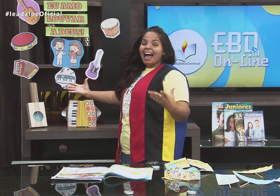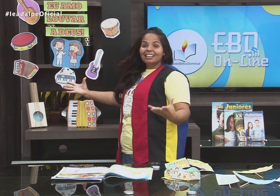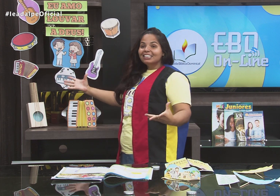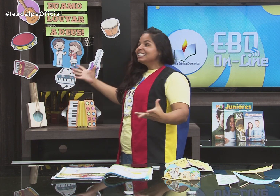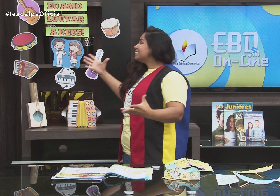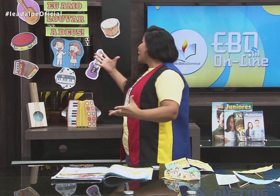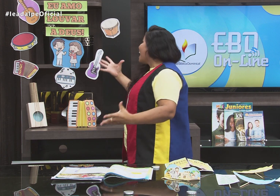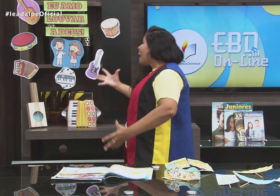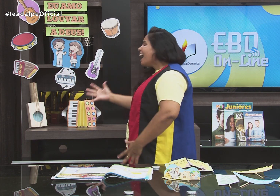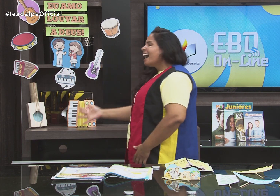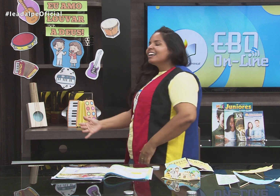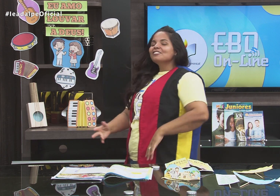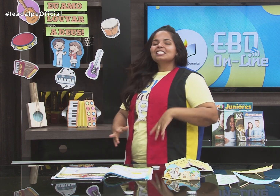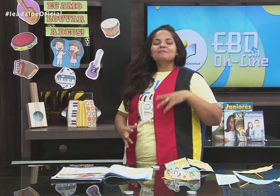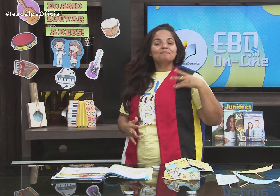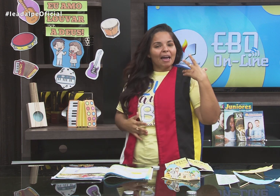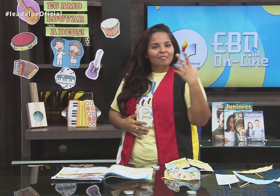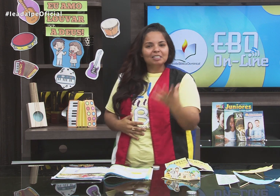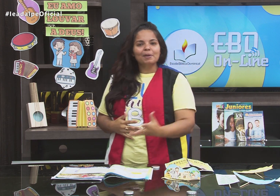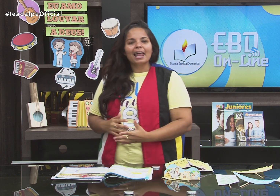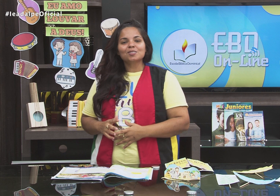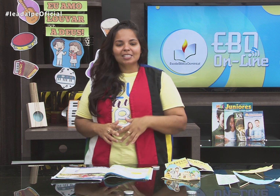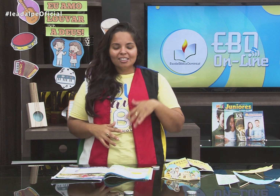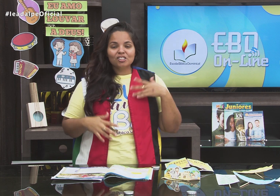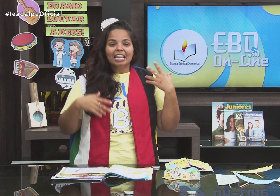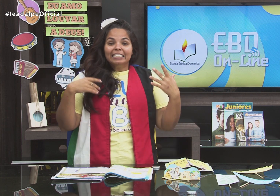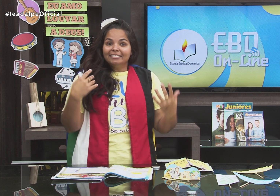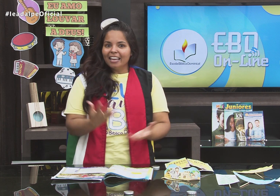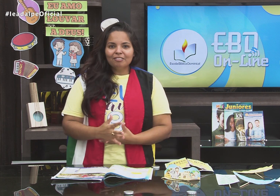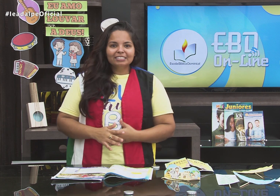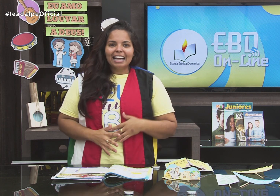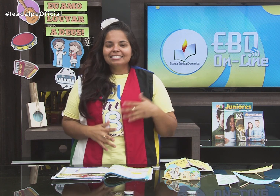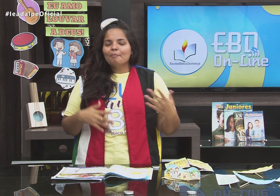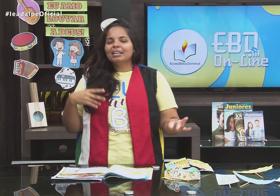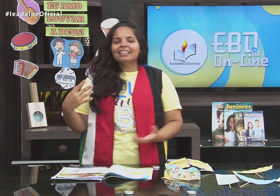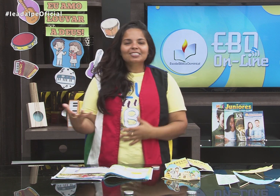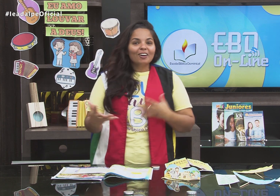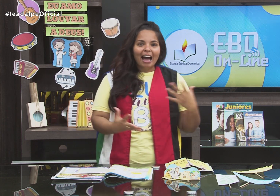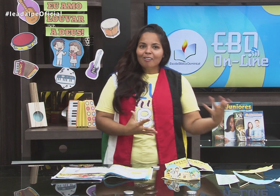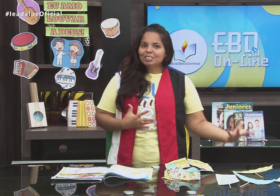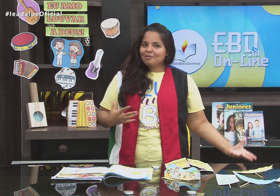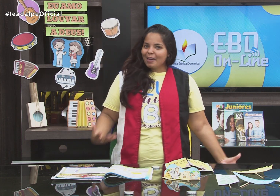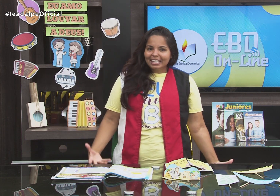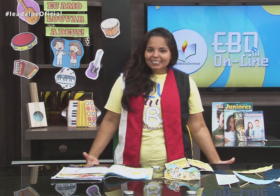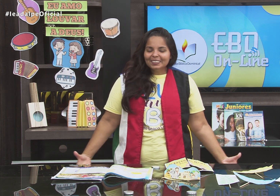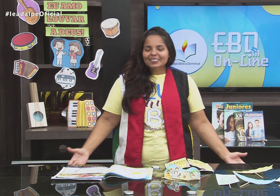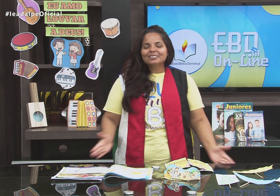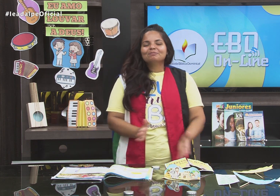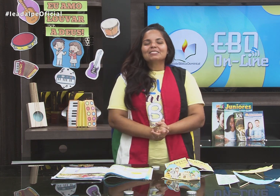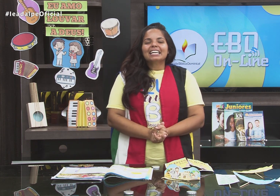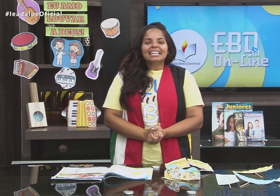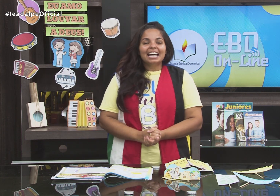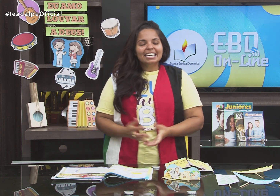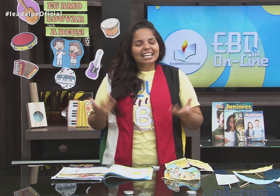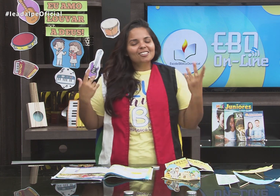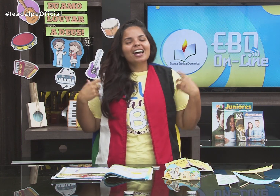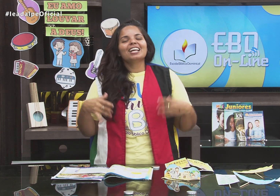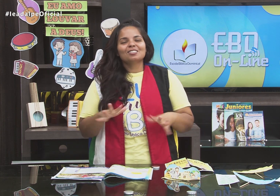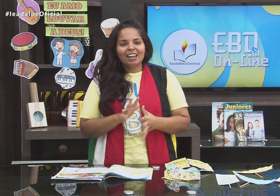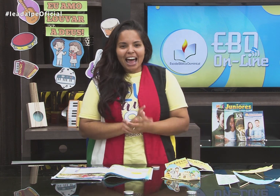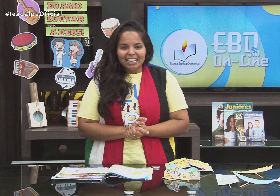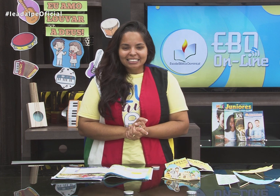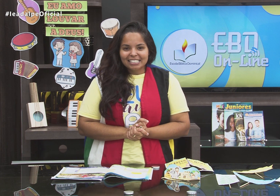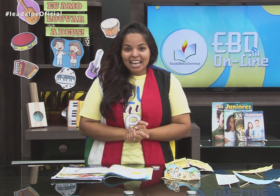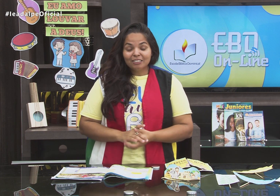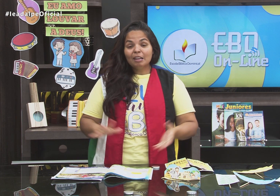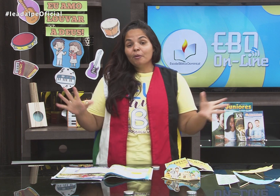teclado, a guitarra. Aí você pergunta para elas, vocês têm vontade de aprender a tocar algum instrumento? E aí deixa